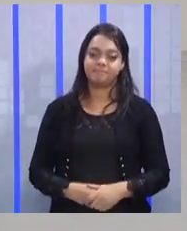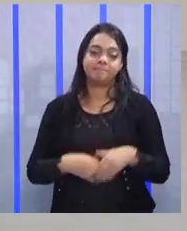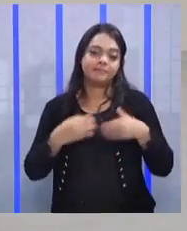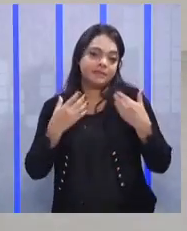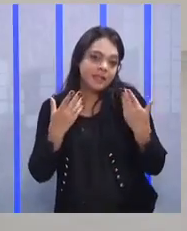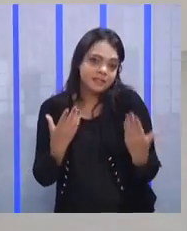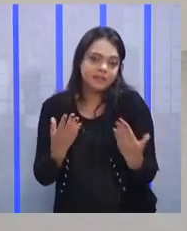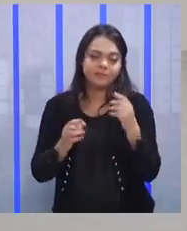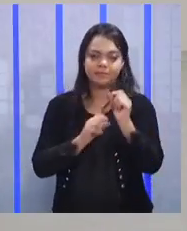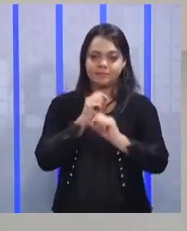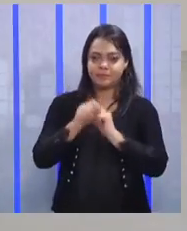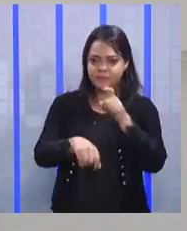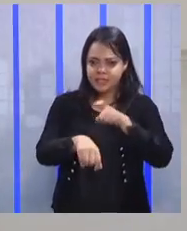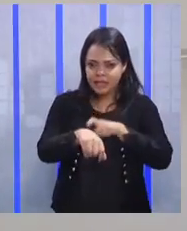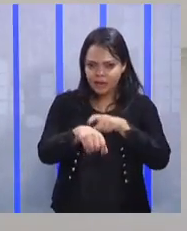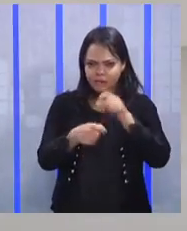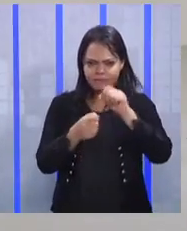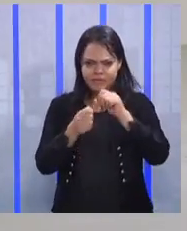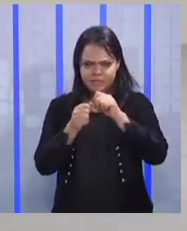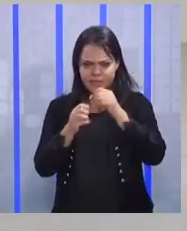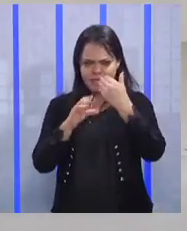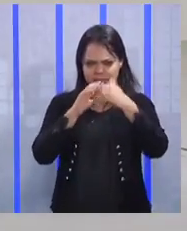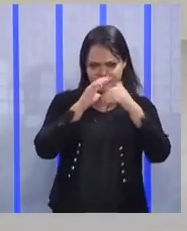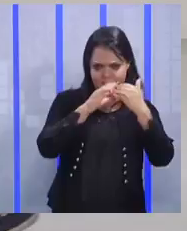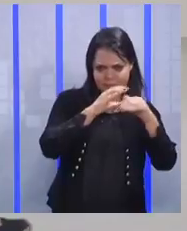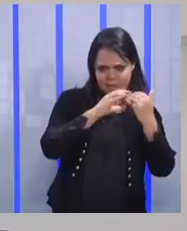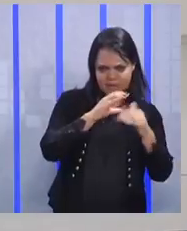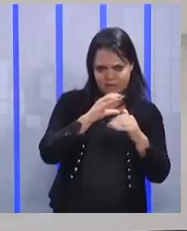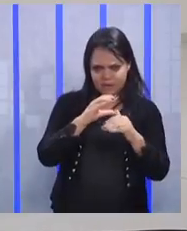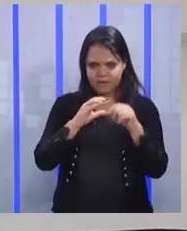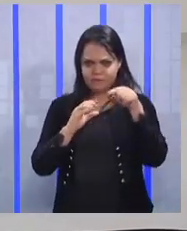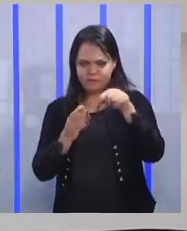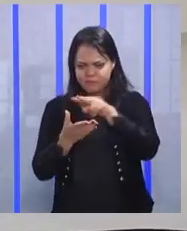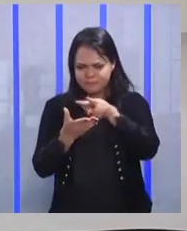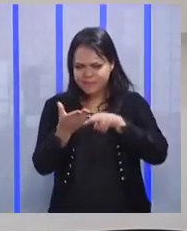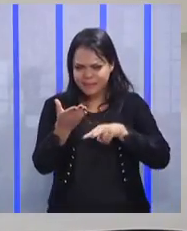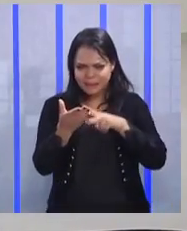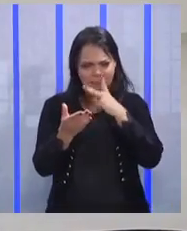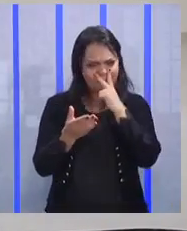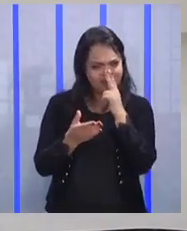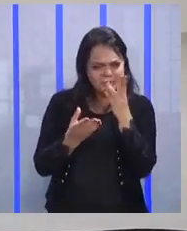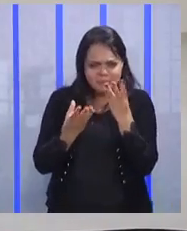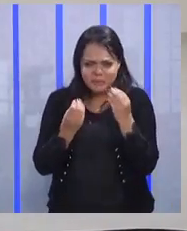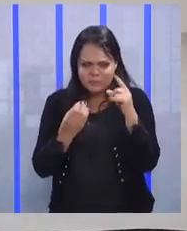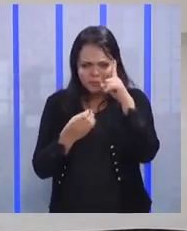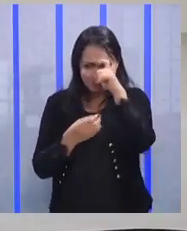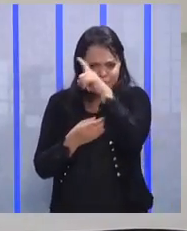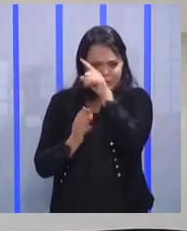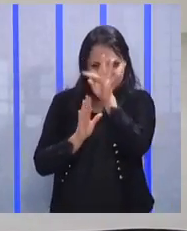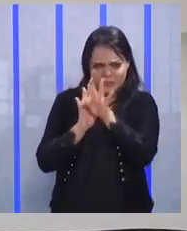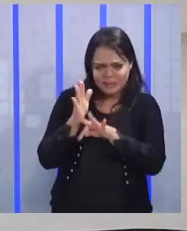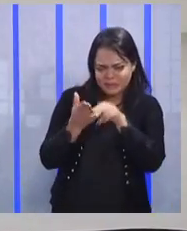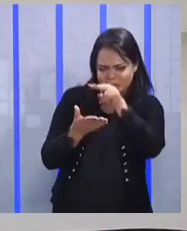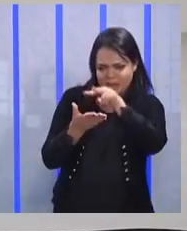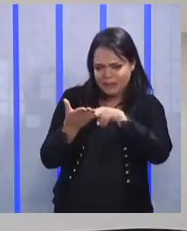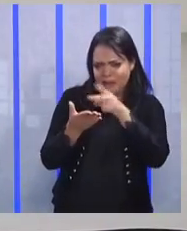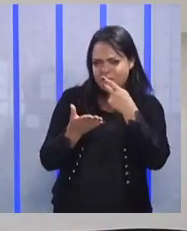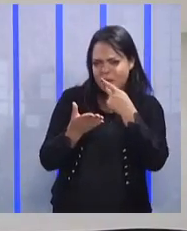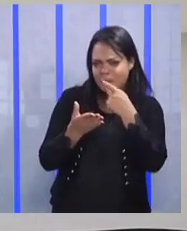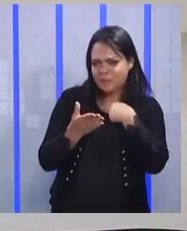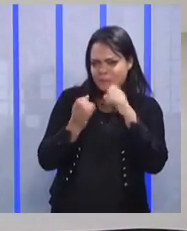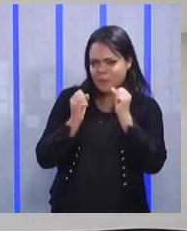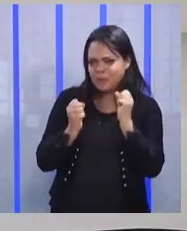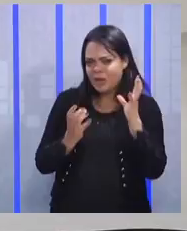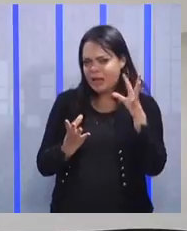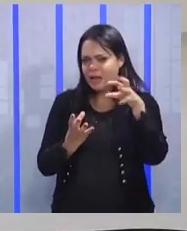Então, gente, na hora de escrever um e-mail, você olha lá no e-mail, se você não está complicando demais, dá uma lida de novo, deixa eu simplificar